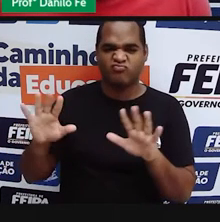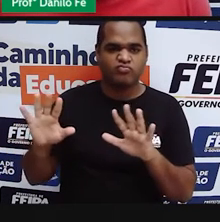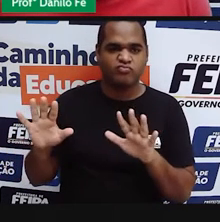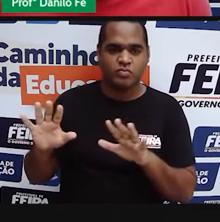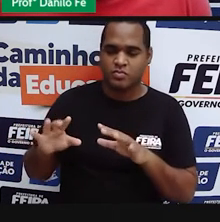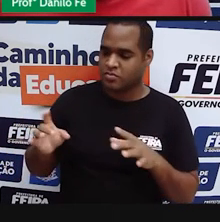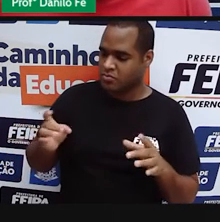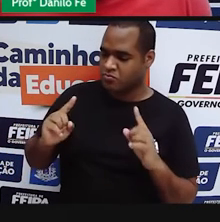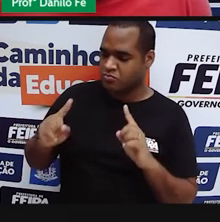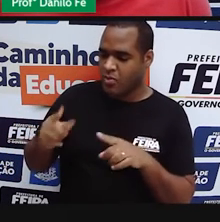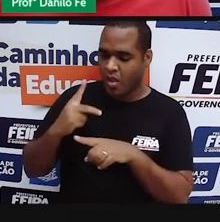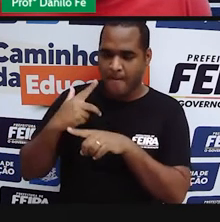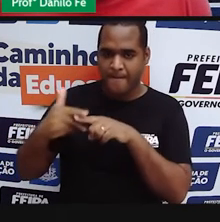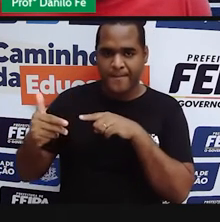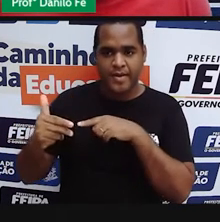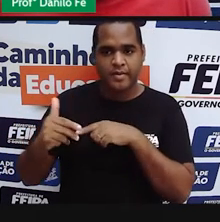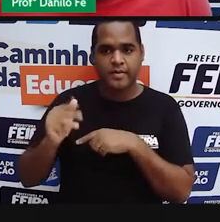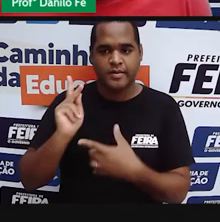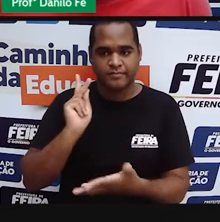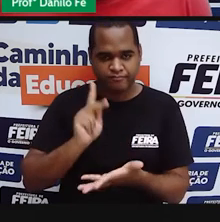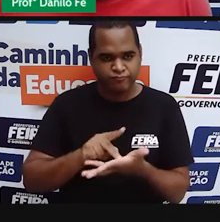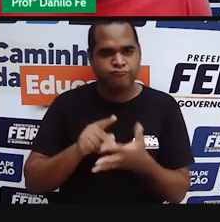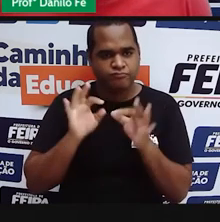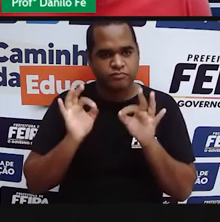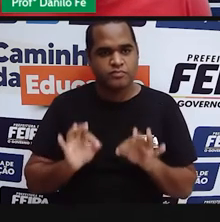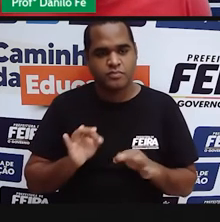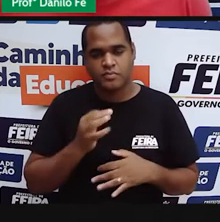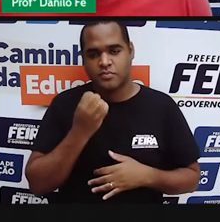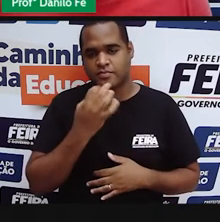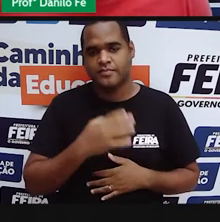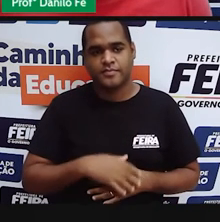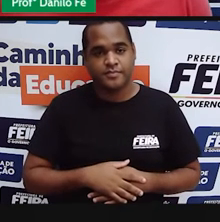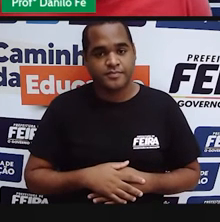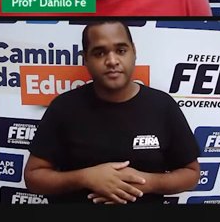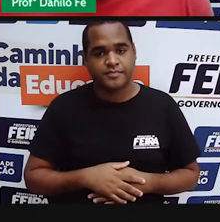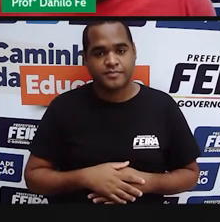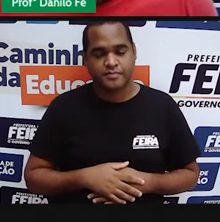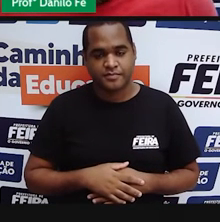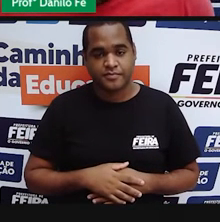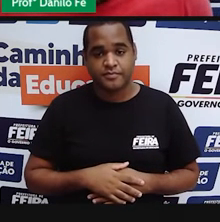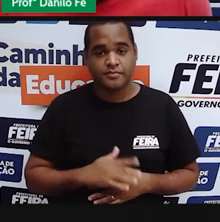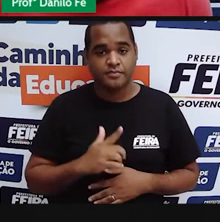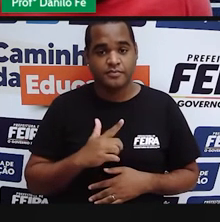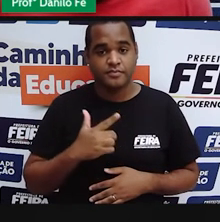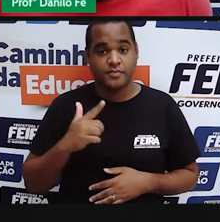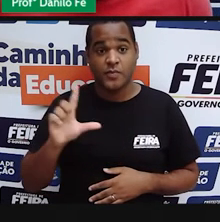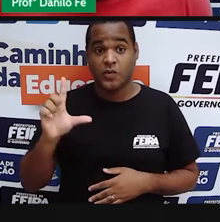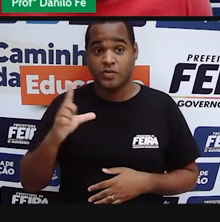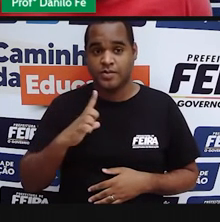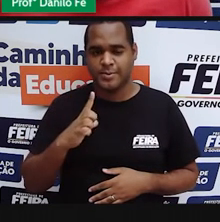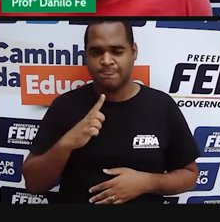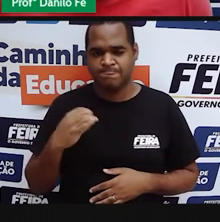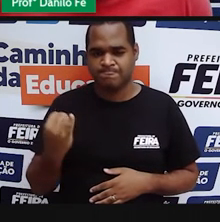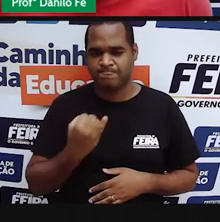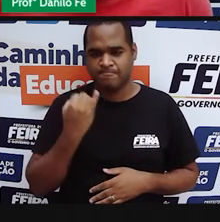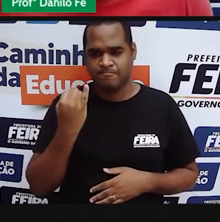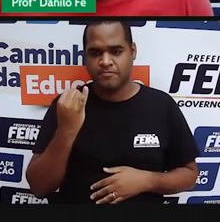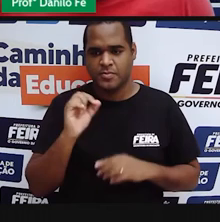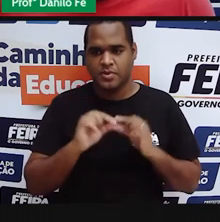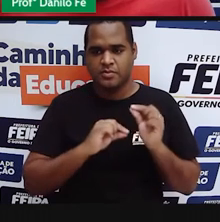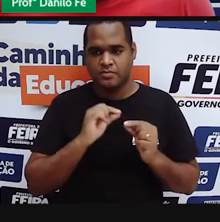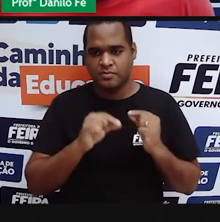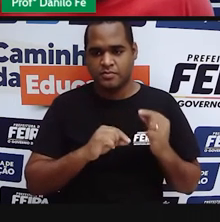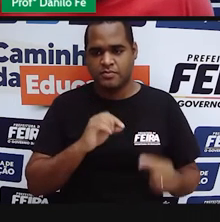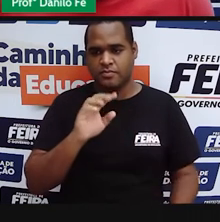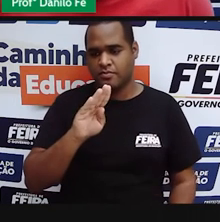Hobbes pensava o seu Estado, um verdadeiro do Leviatã. Outro personagem importante desse